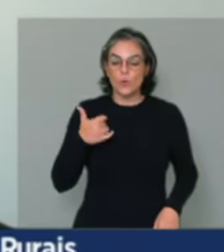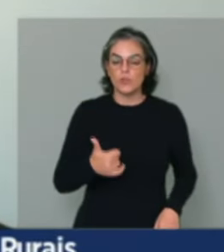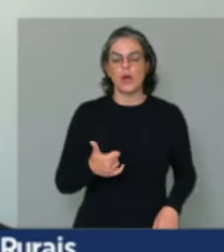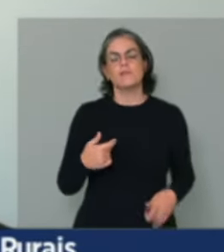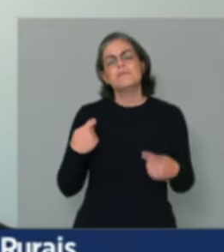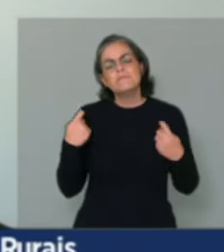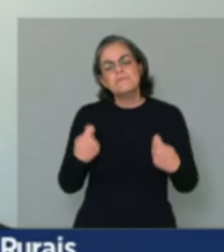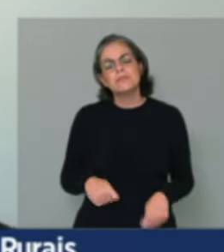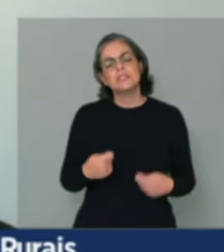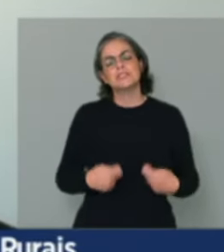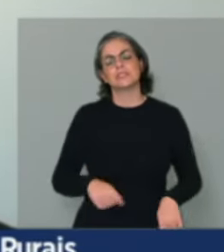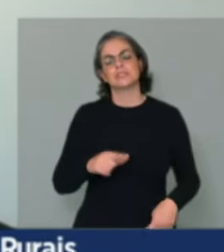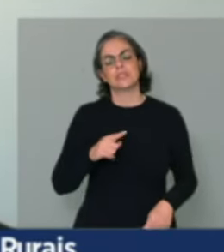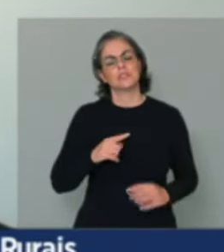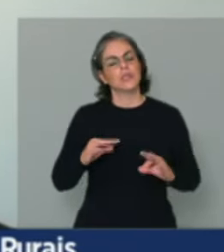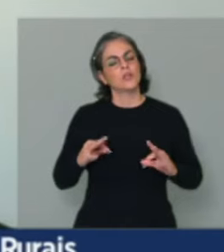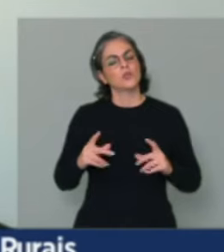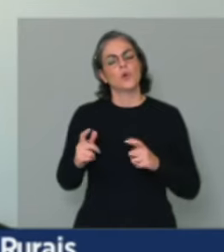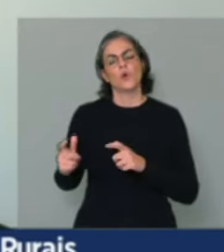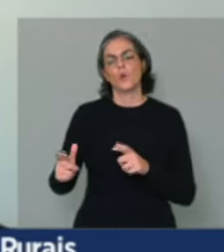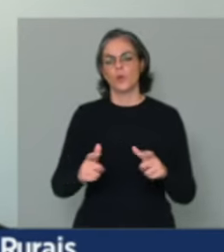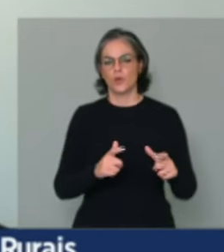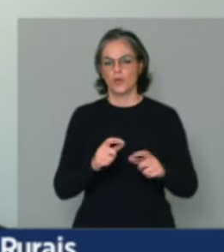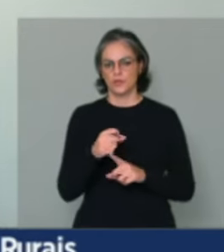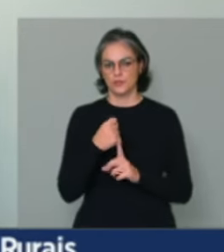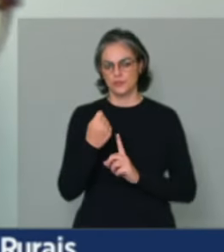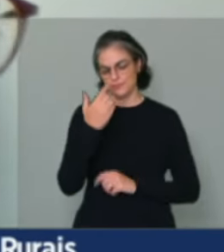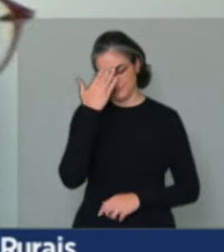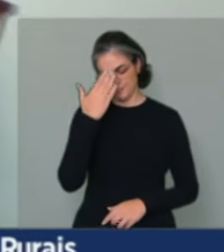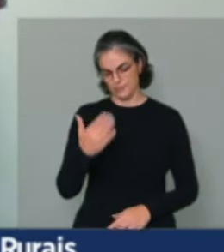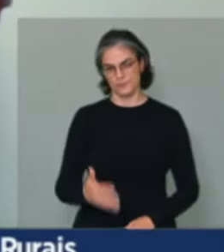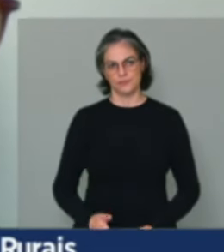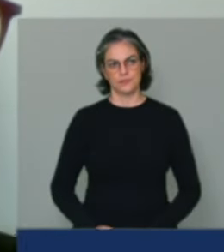em todos os espaços da nossa sociedade. Muito obrigada.